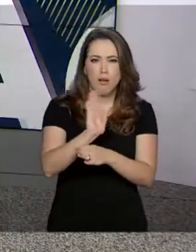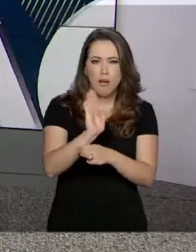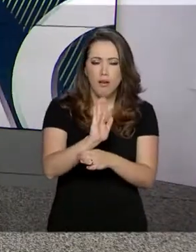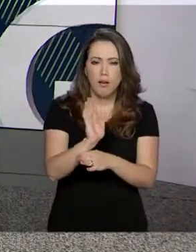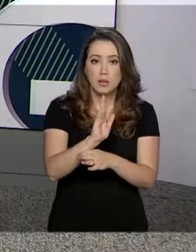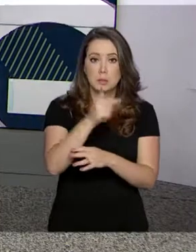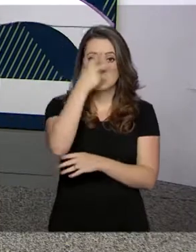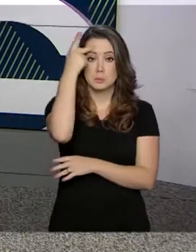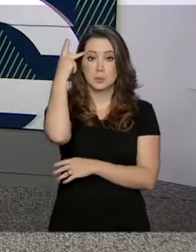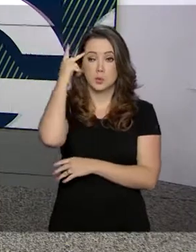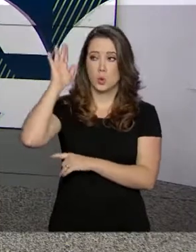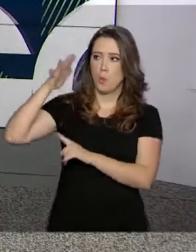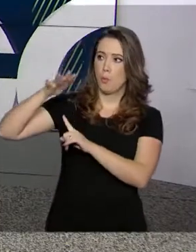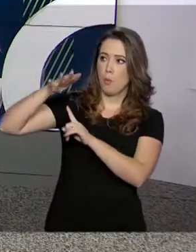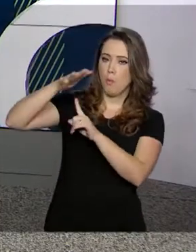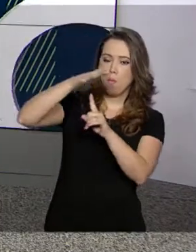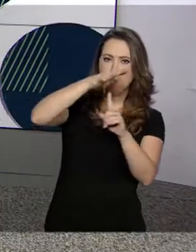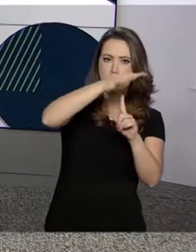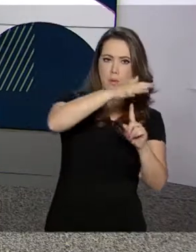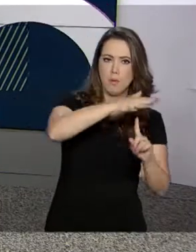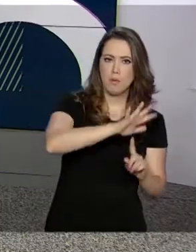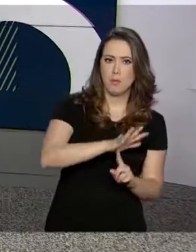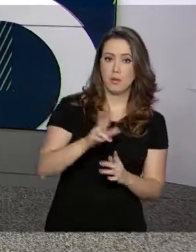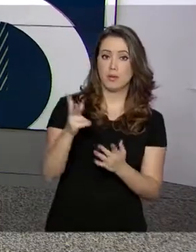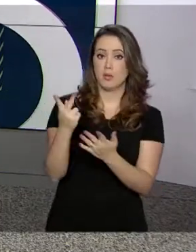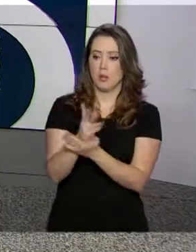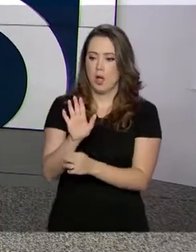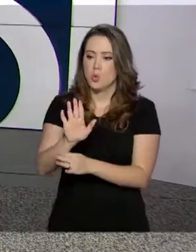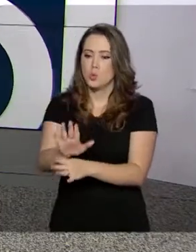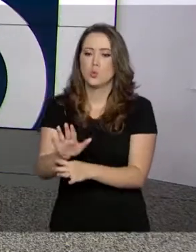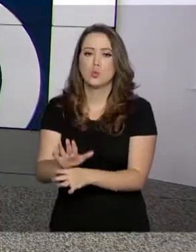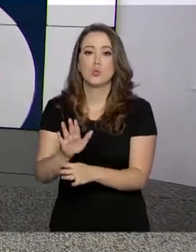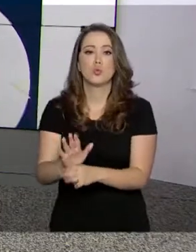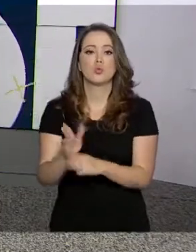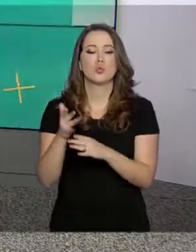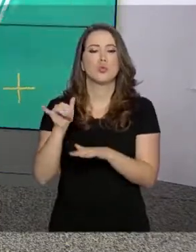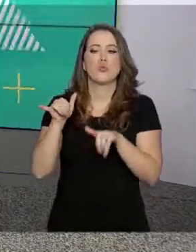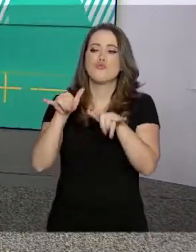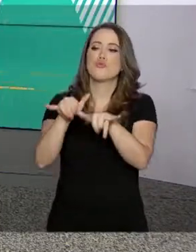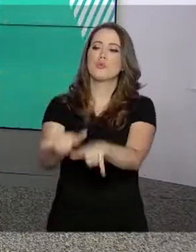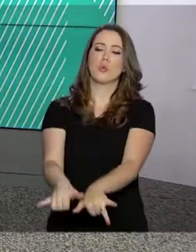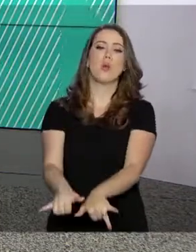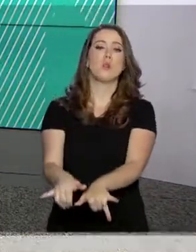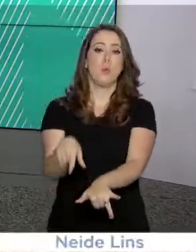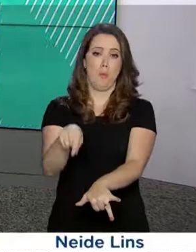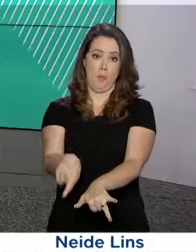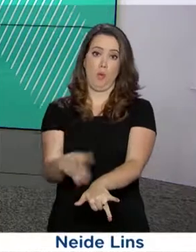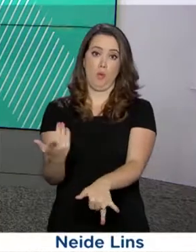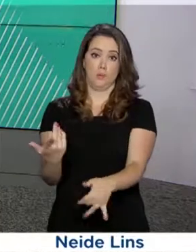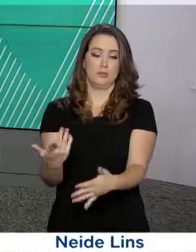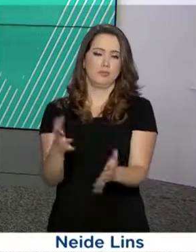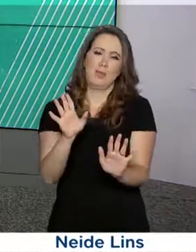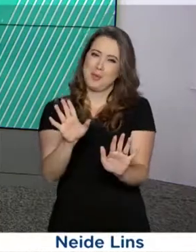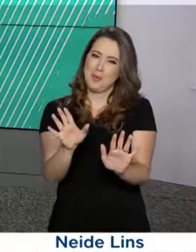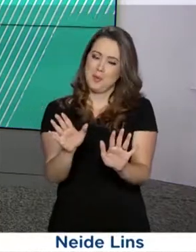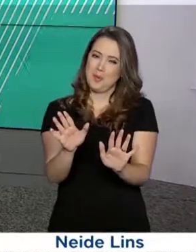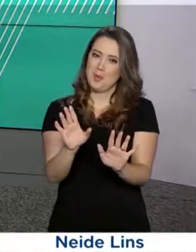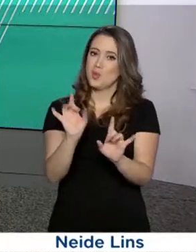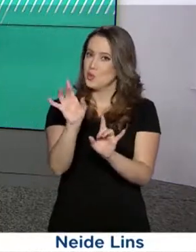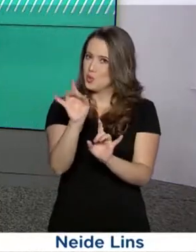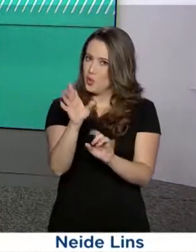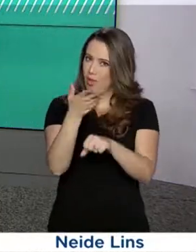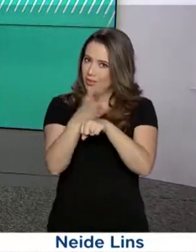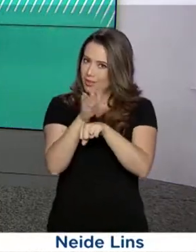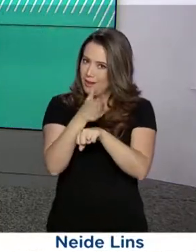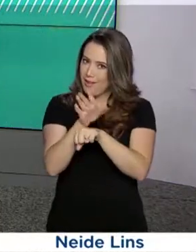vítimas de um acidente aéreo são resgatadas no aeroporto de Guarulhos. Tudo não passa de uma simulação, mas a ideia é